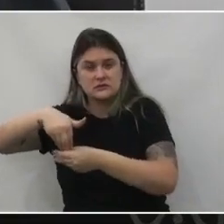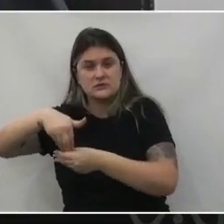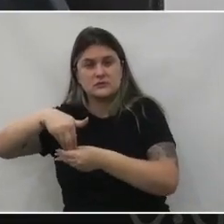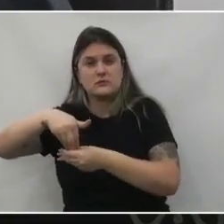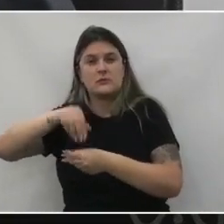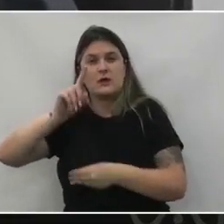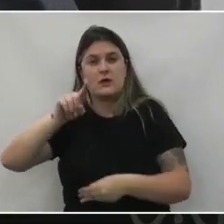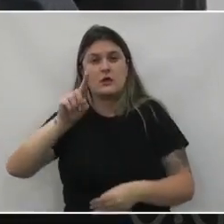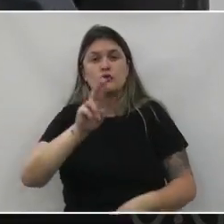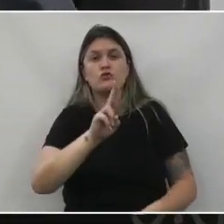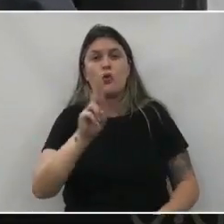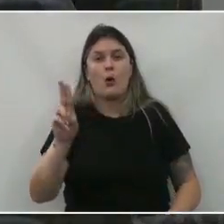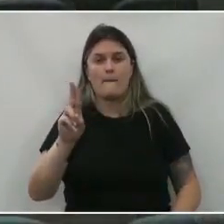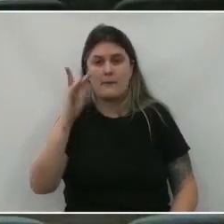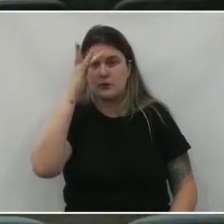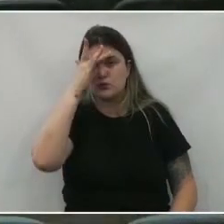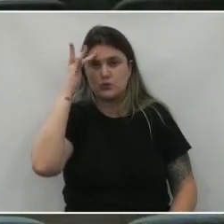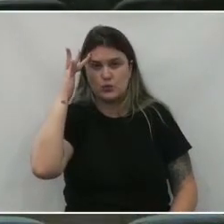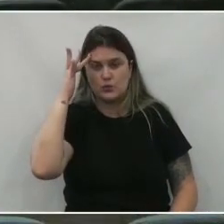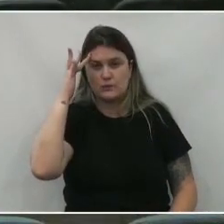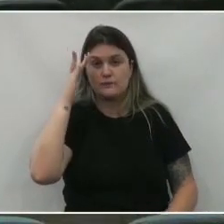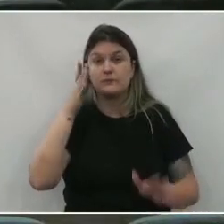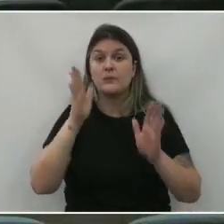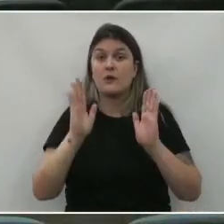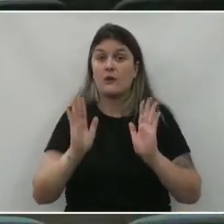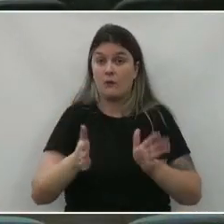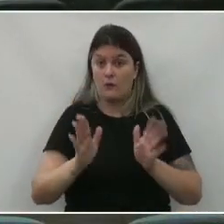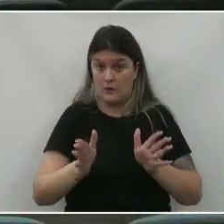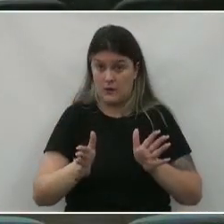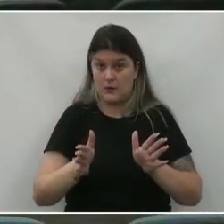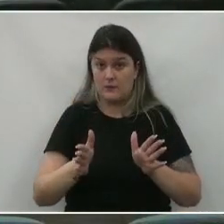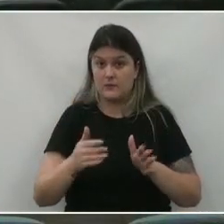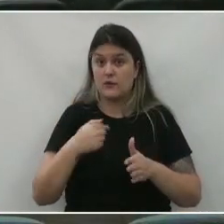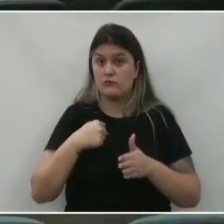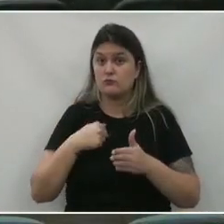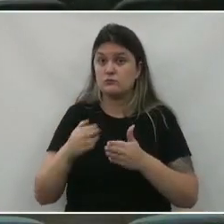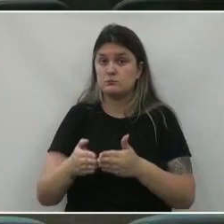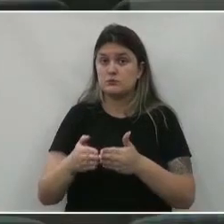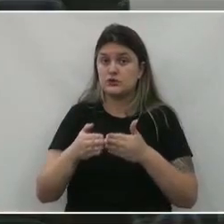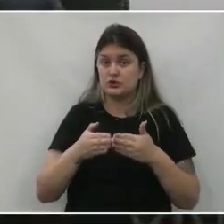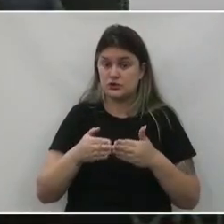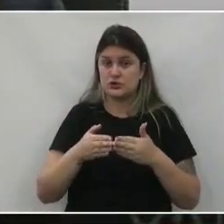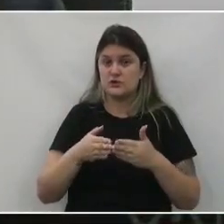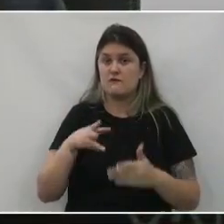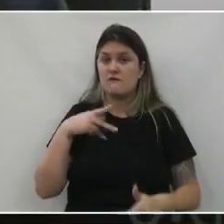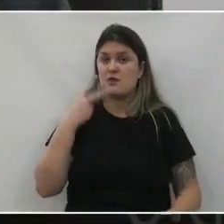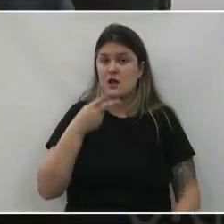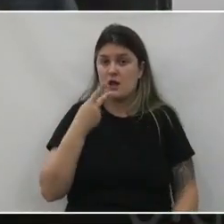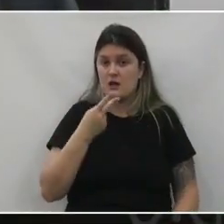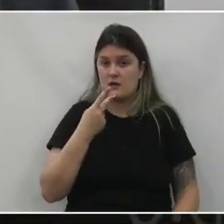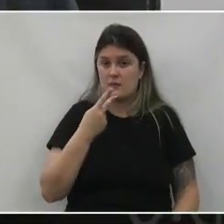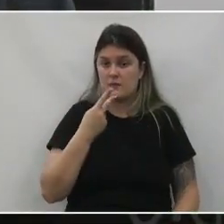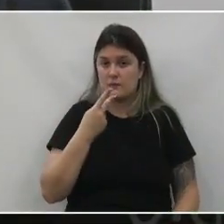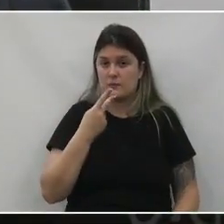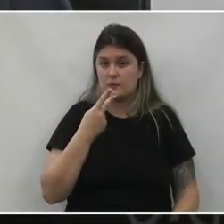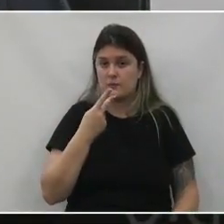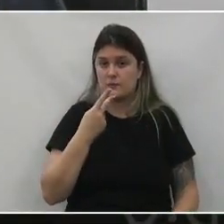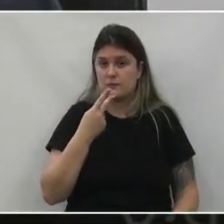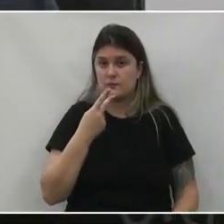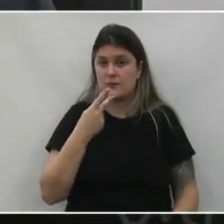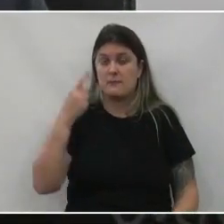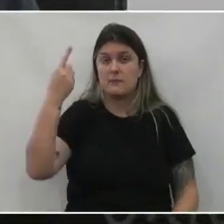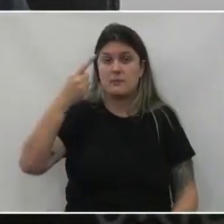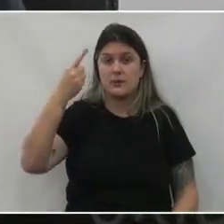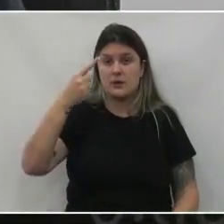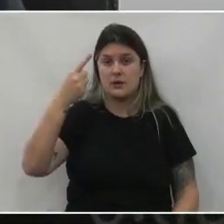dará de forma nominal dessa forma peço que se manifeste pela